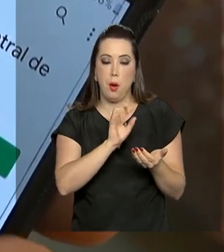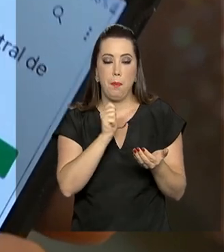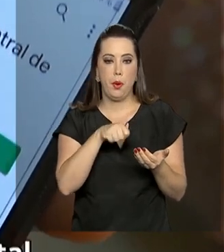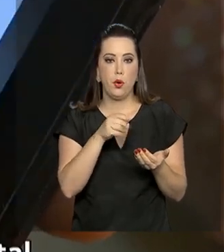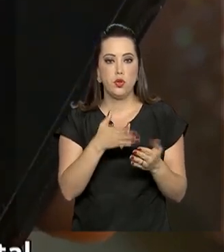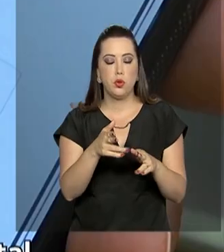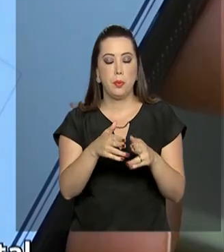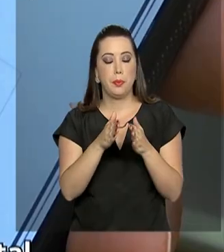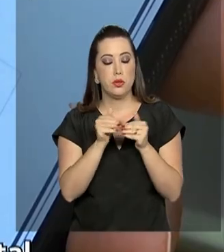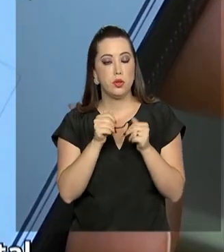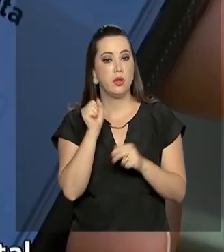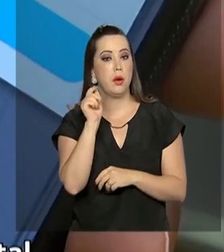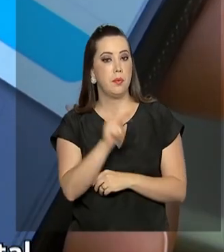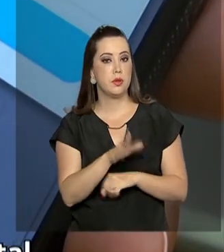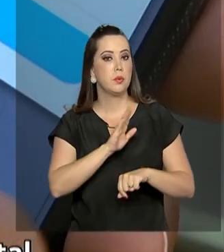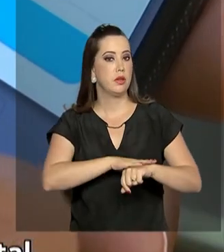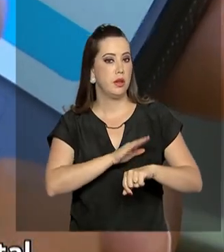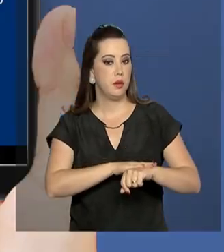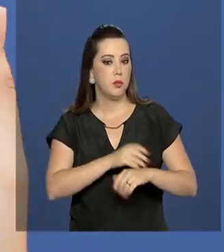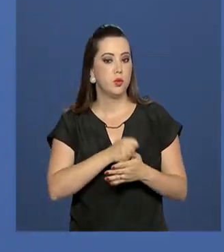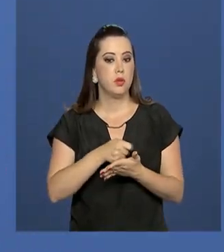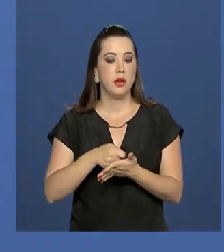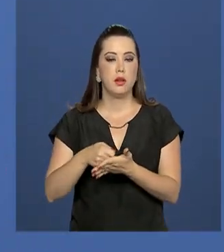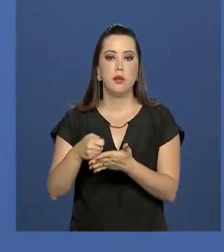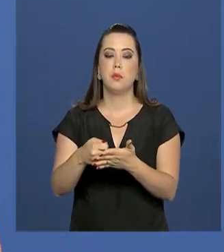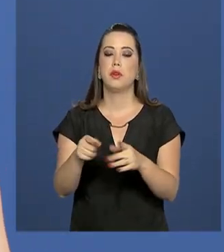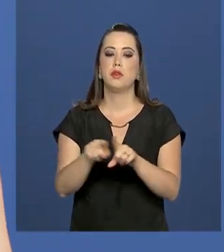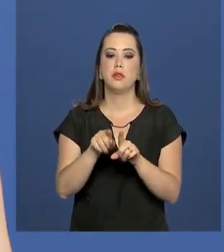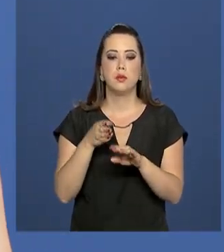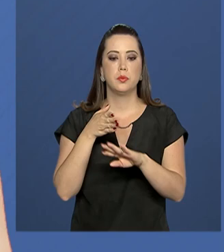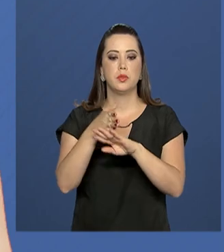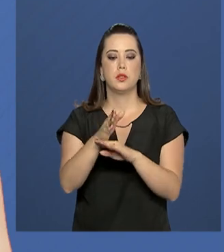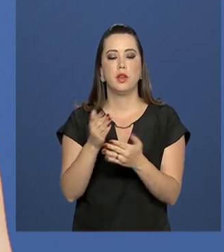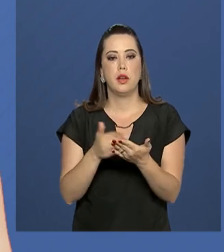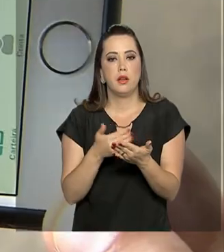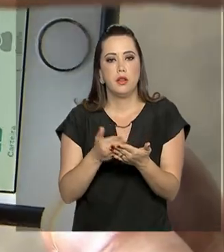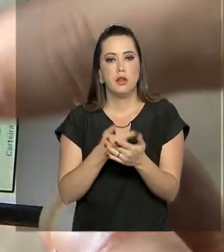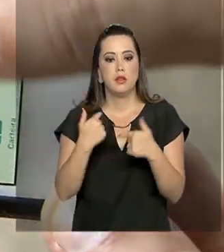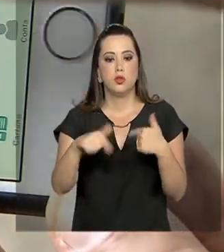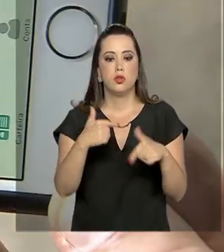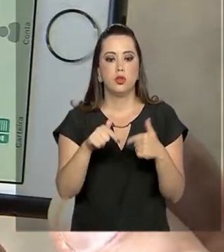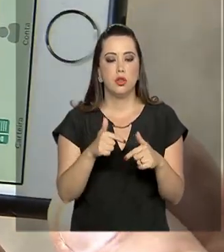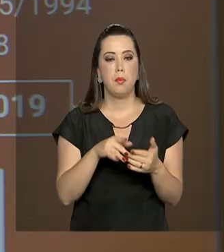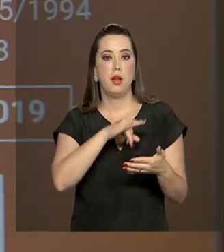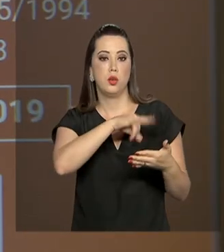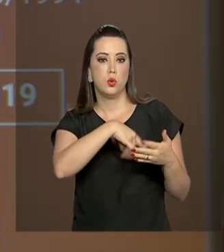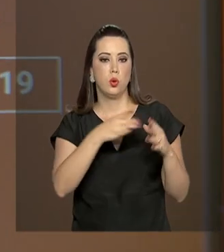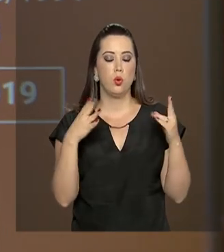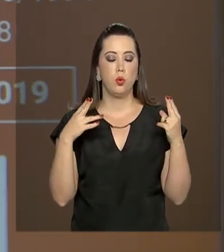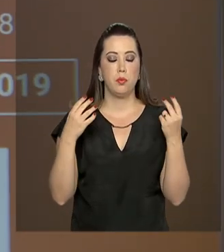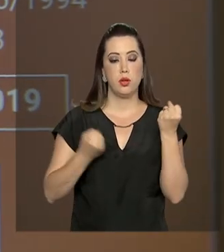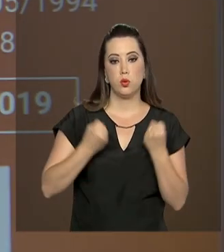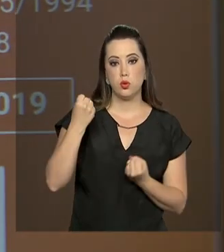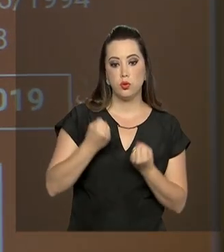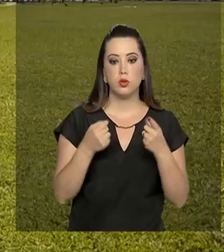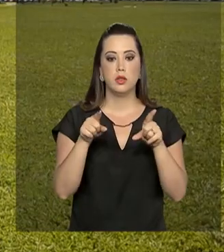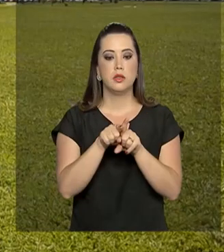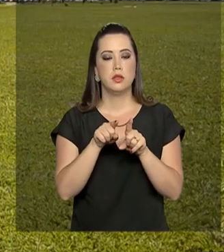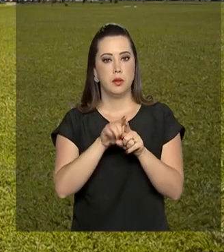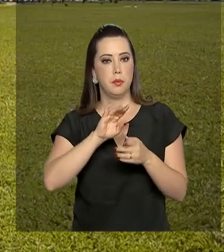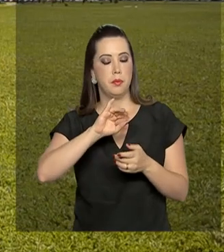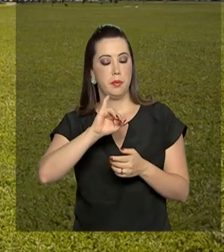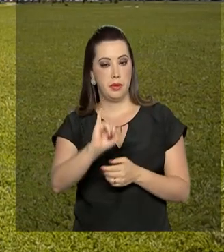aposentadoria por tempo de contribuição e acessar a carteira de trabalho, de motorista e a identidade estudantil.